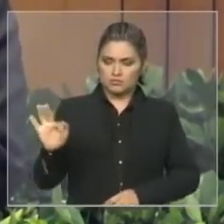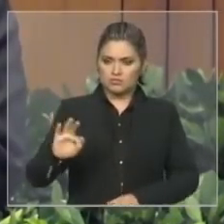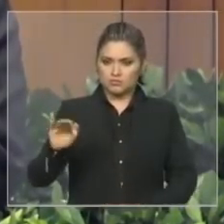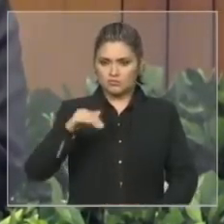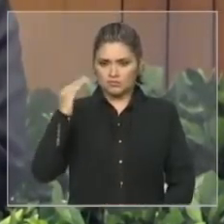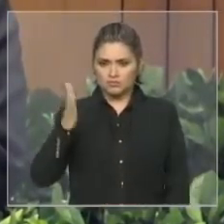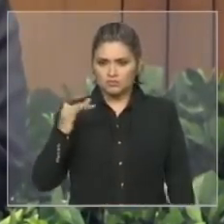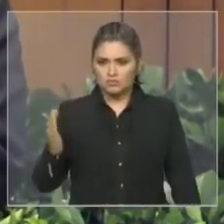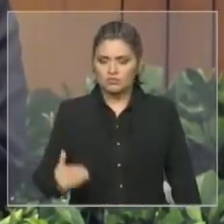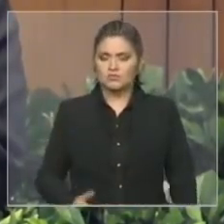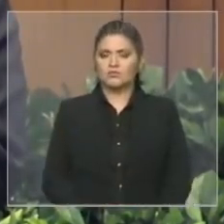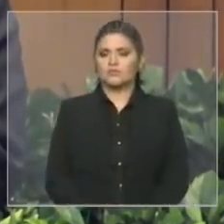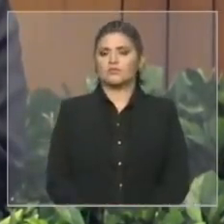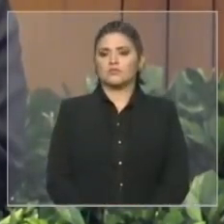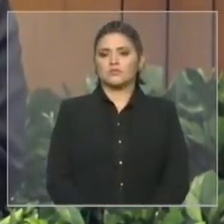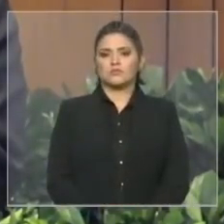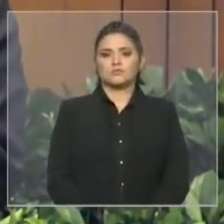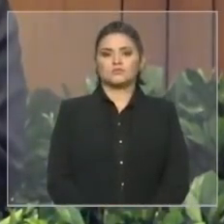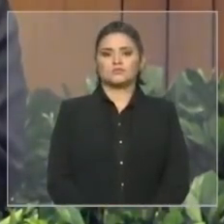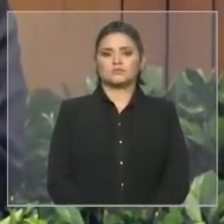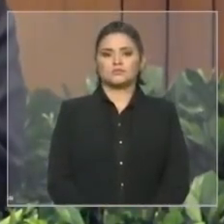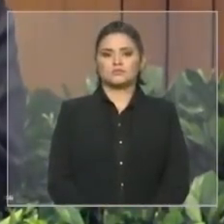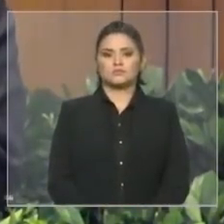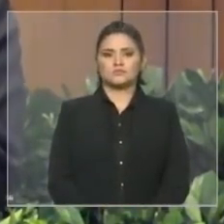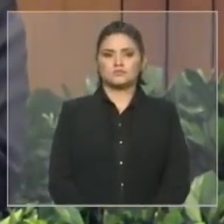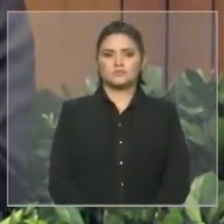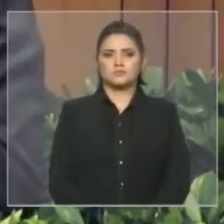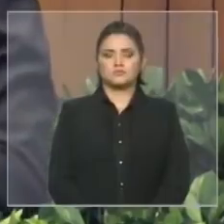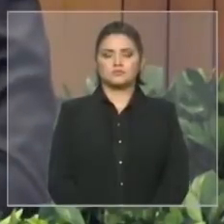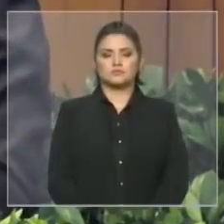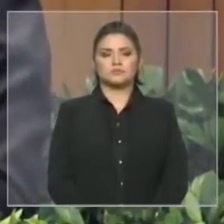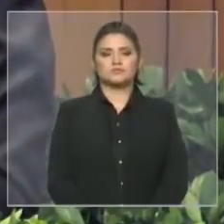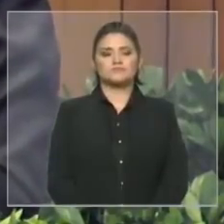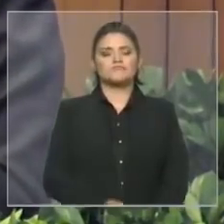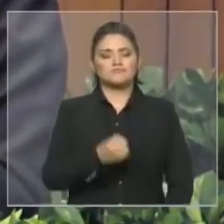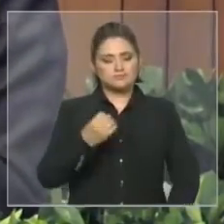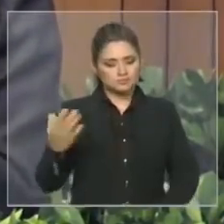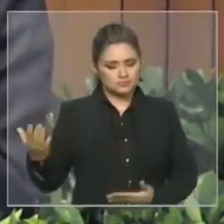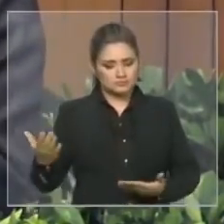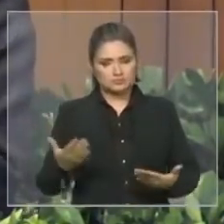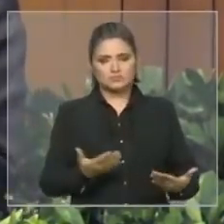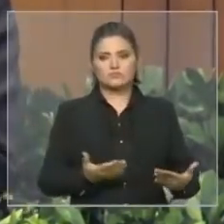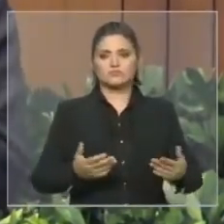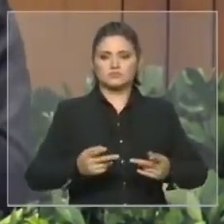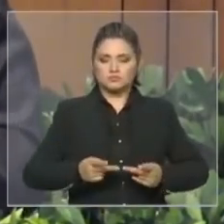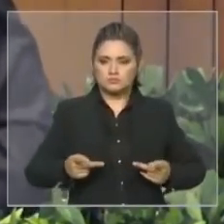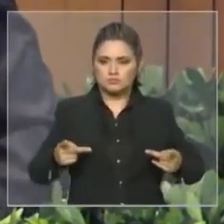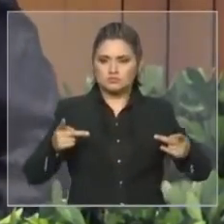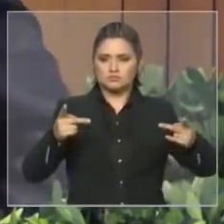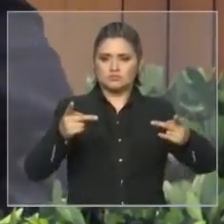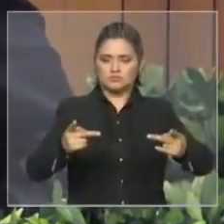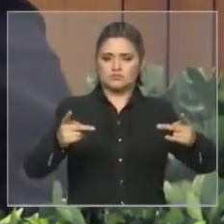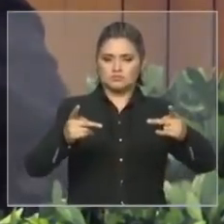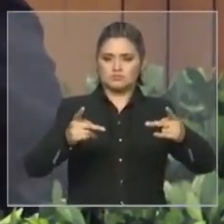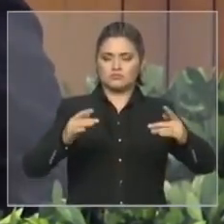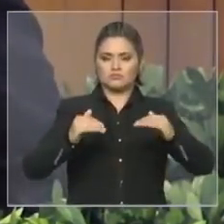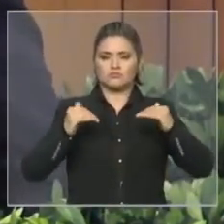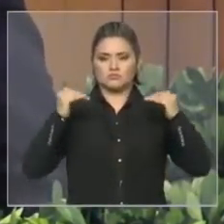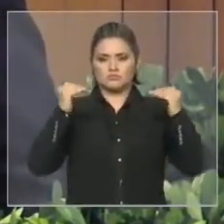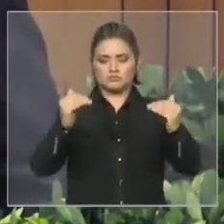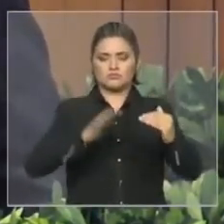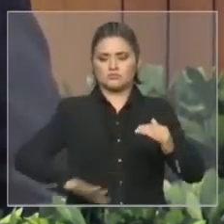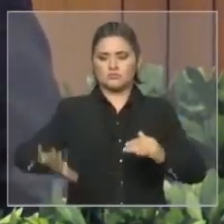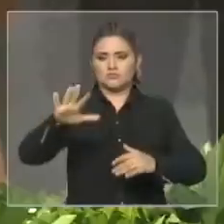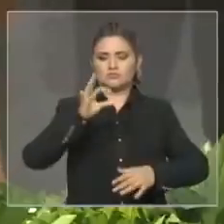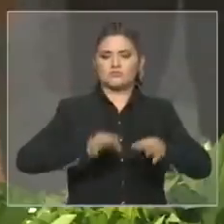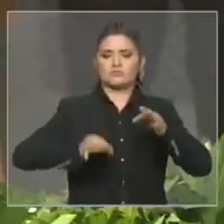saudar o nosso digno procurador-geral de Justiça, doutor Luiz Gonzaga Martins